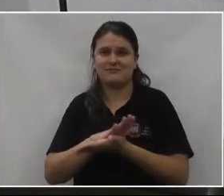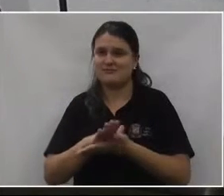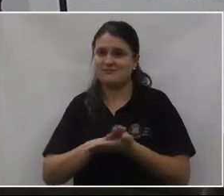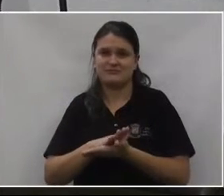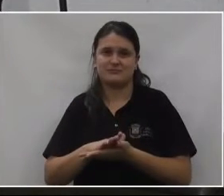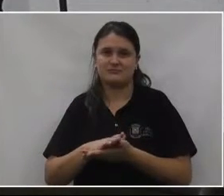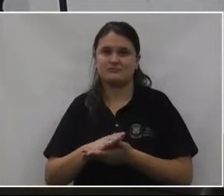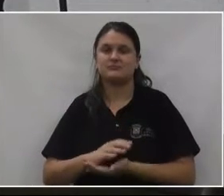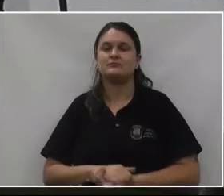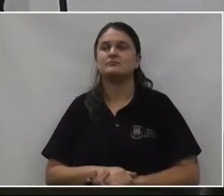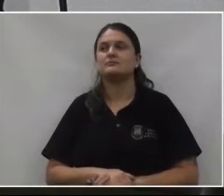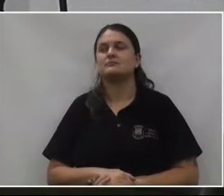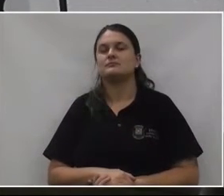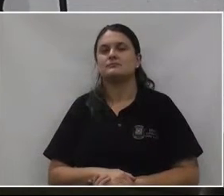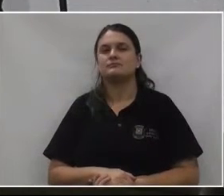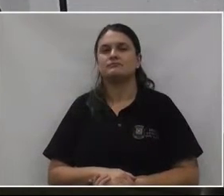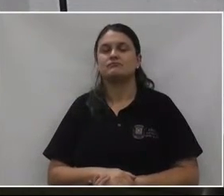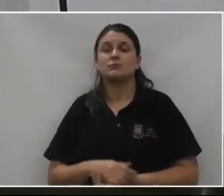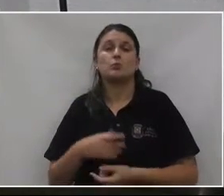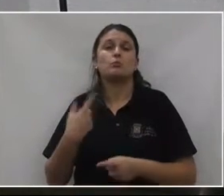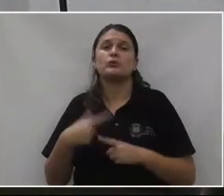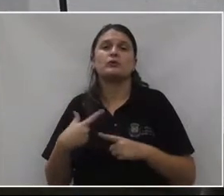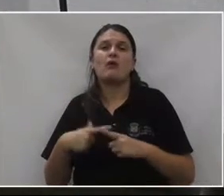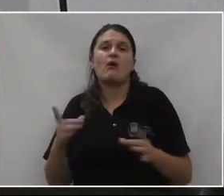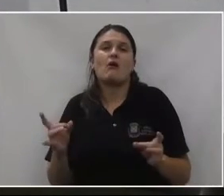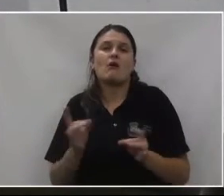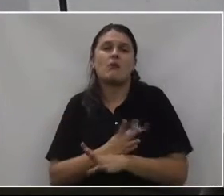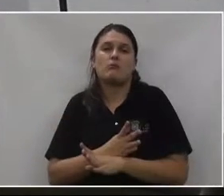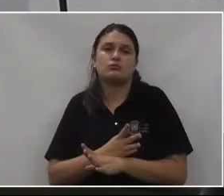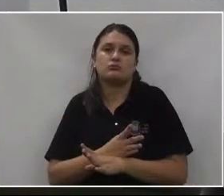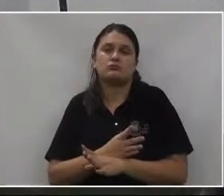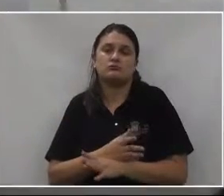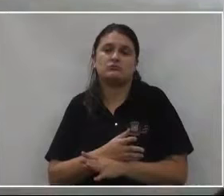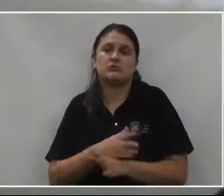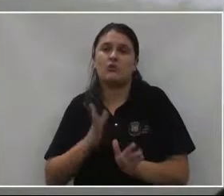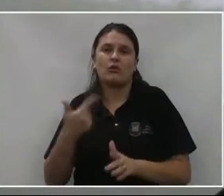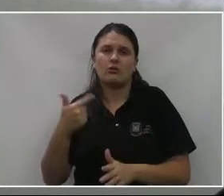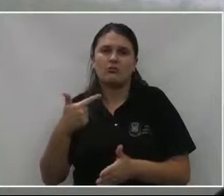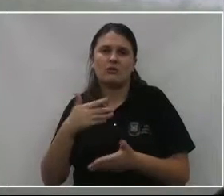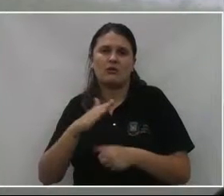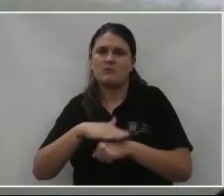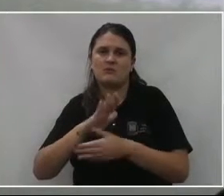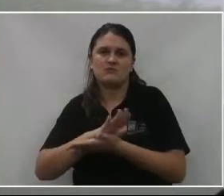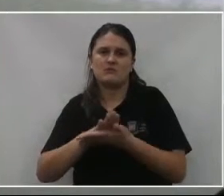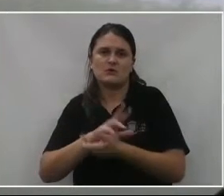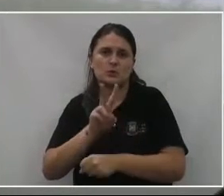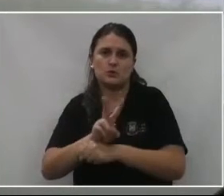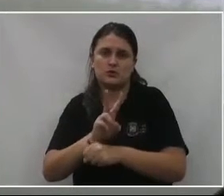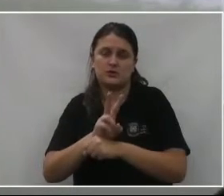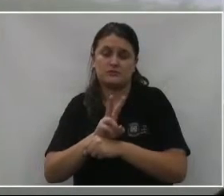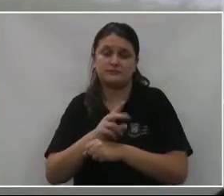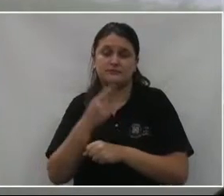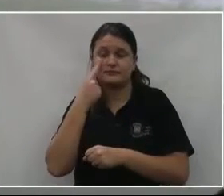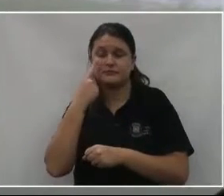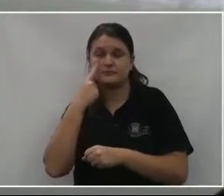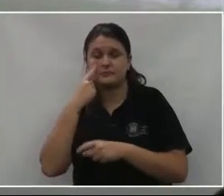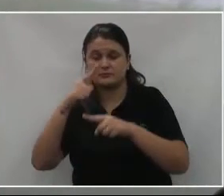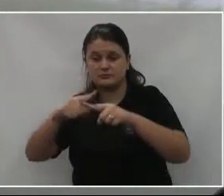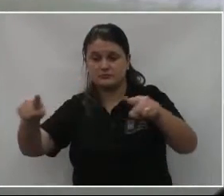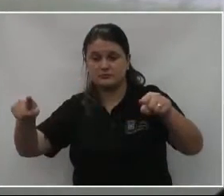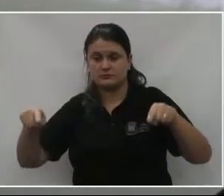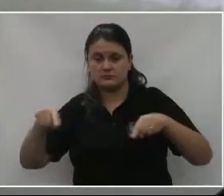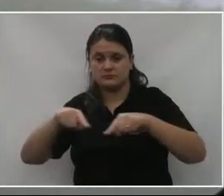muito o campeonato aí. A gente não sabe o porquê que acabou, mas... aqui é a quadra de vôlei, de frente para o